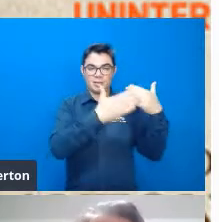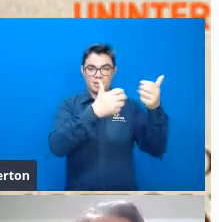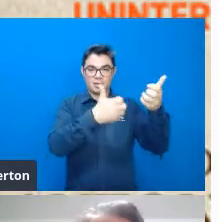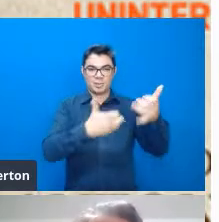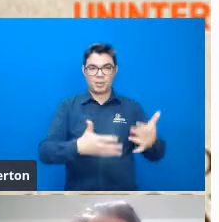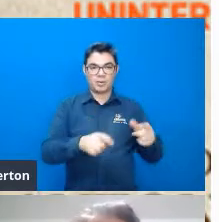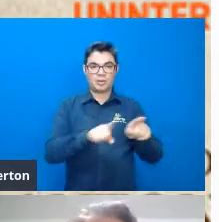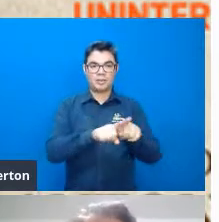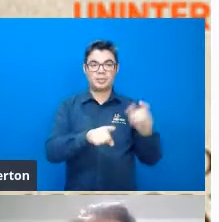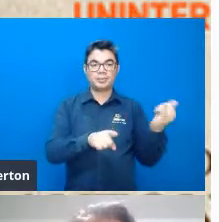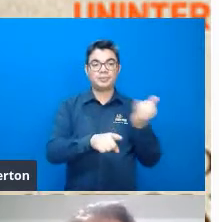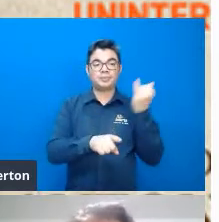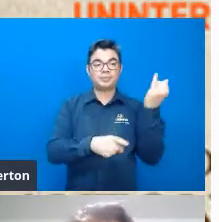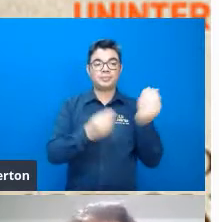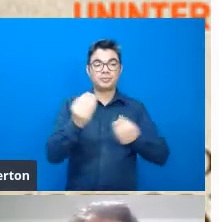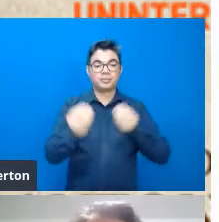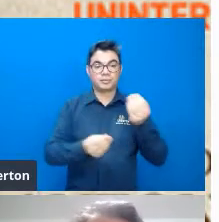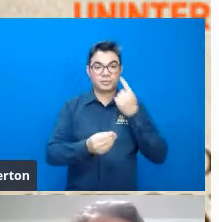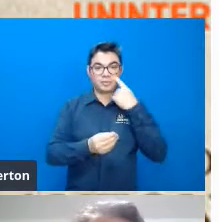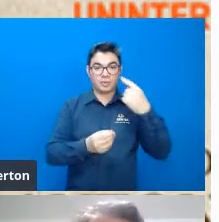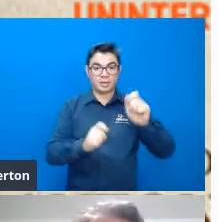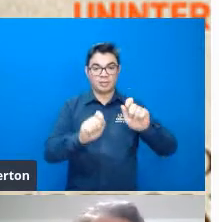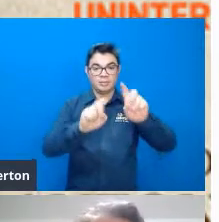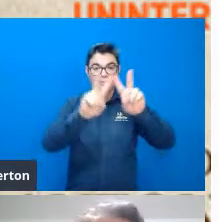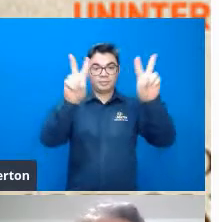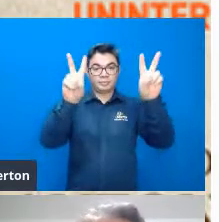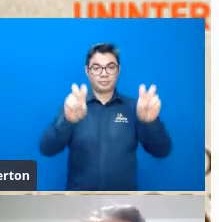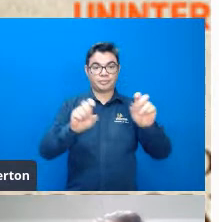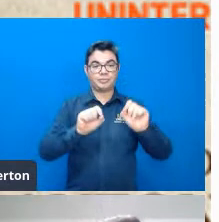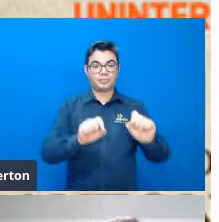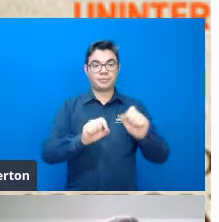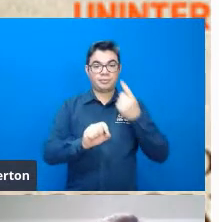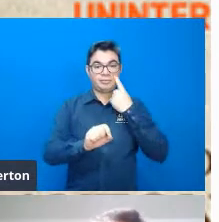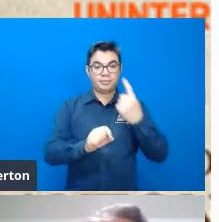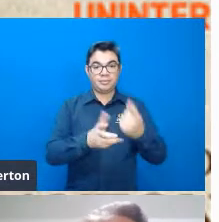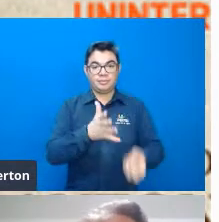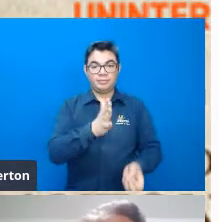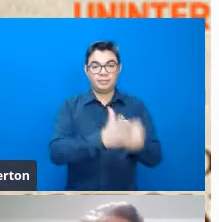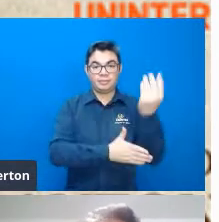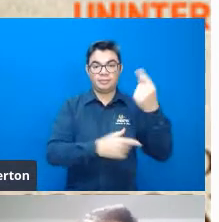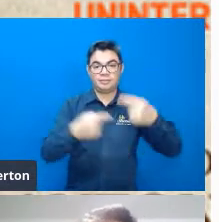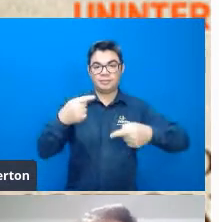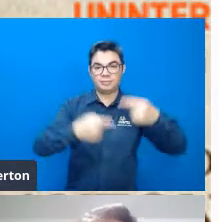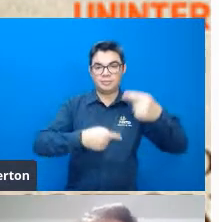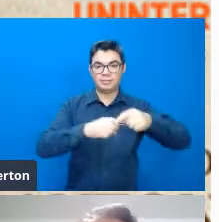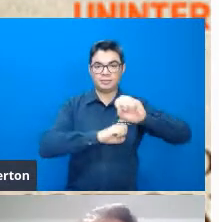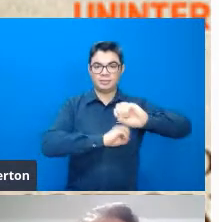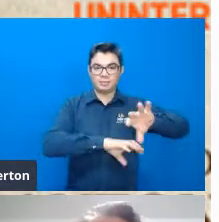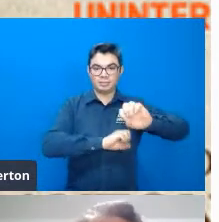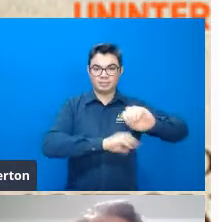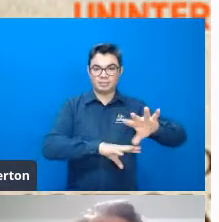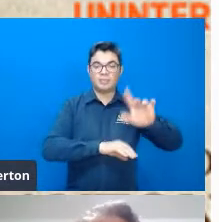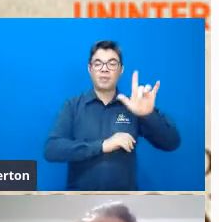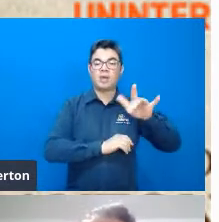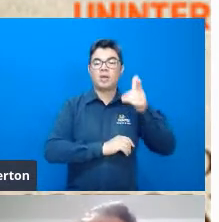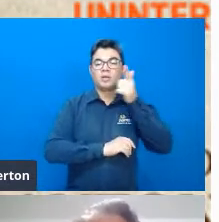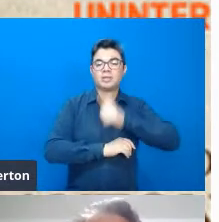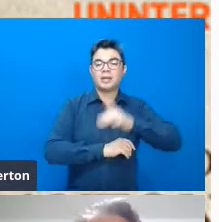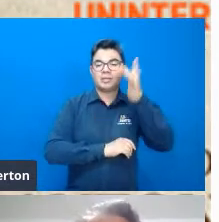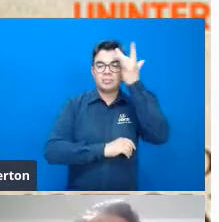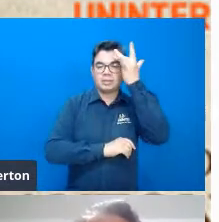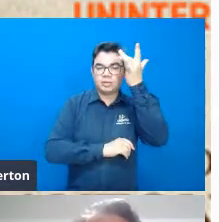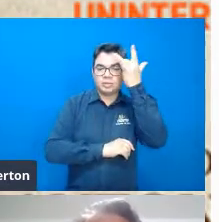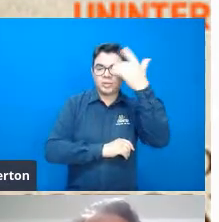suma importância foi no próximo tópico a criação de políticas educacionais para a conscientização da